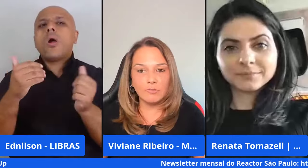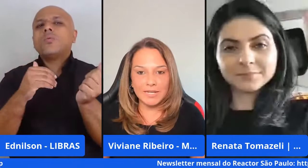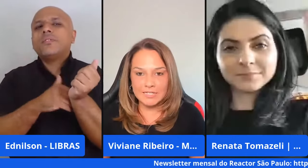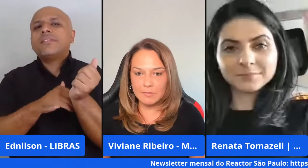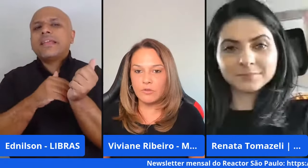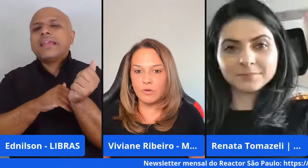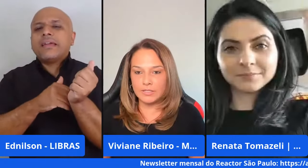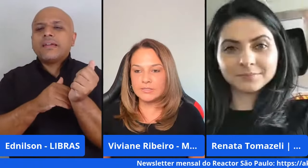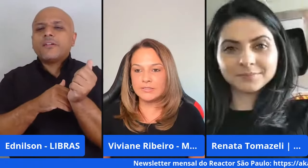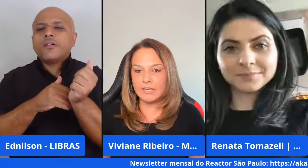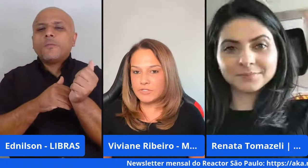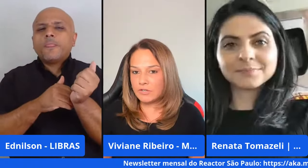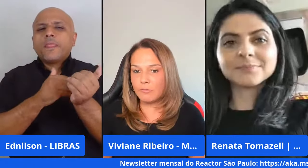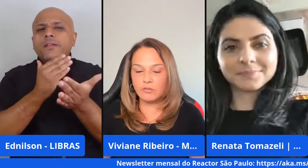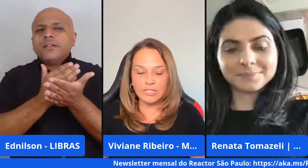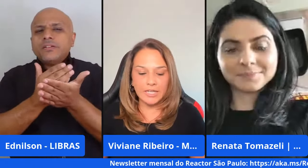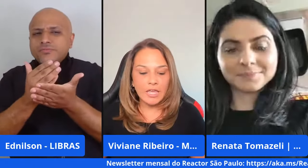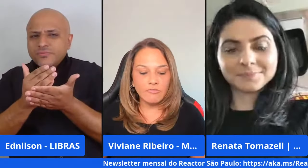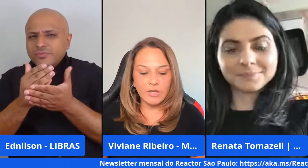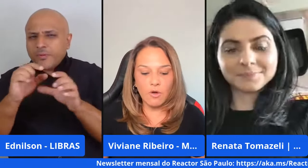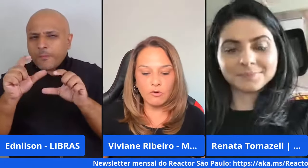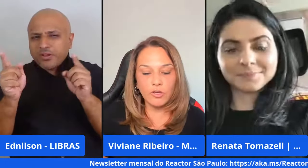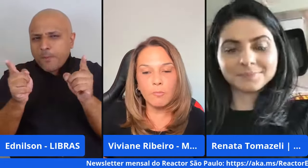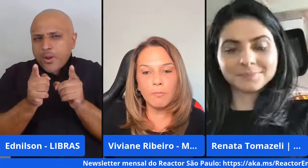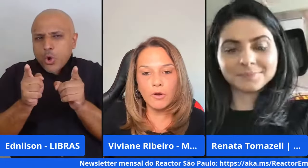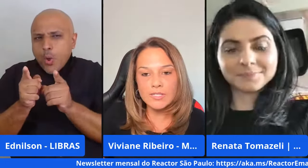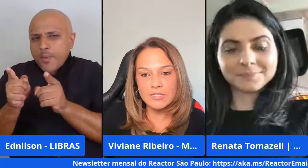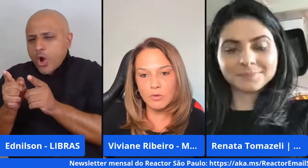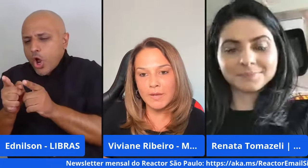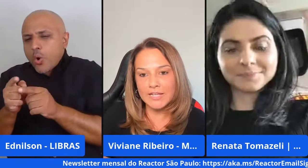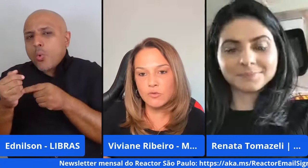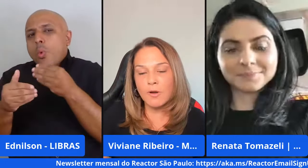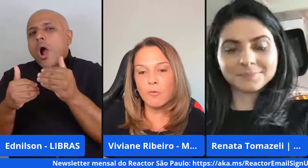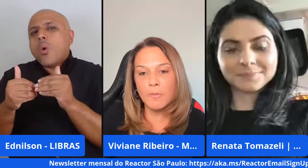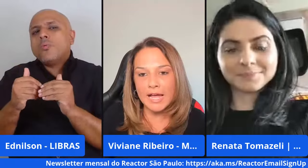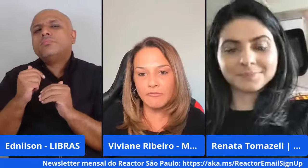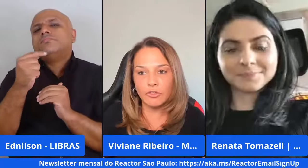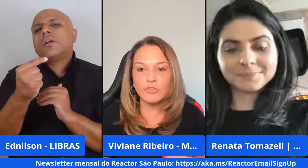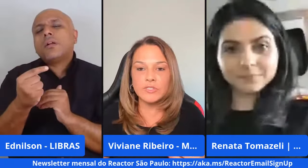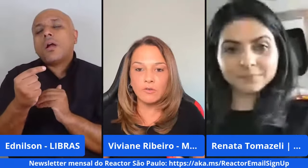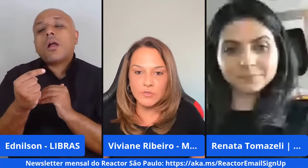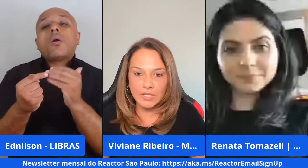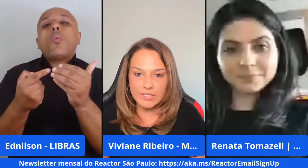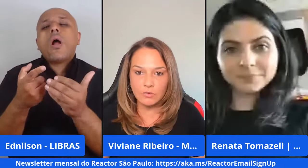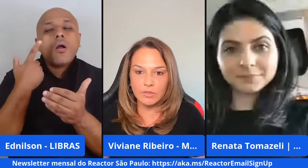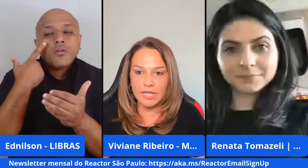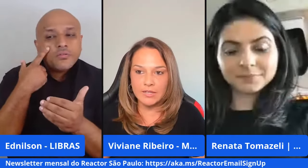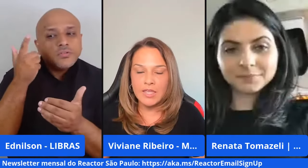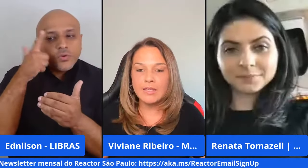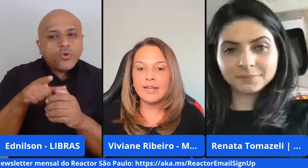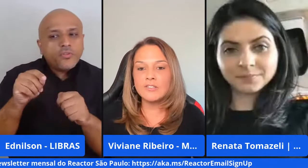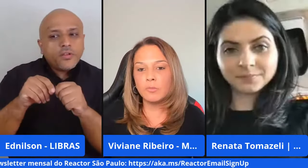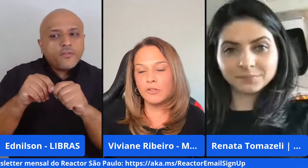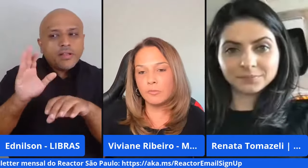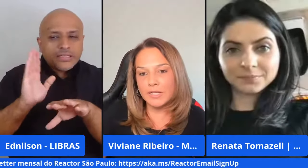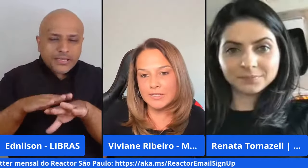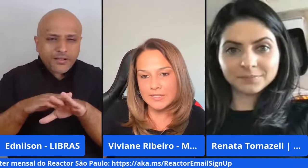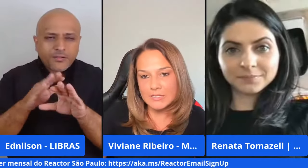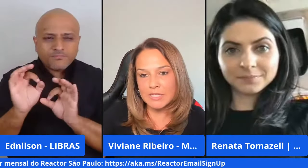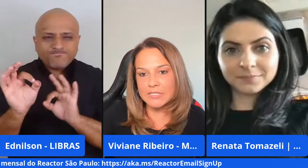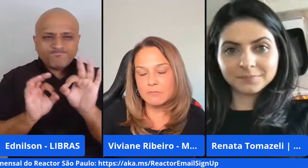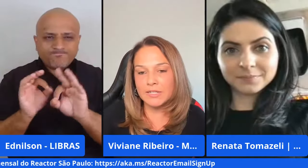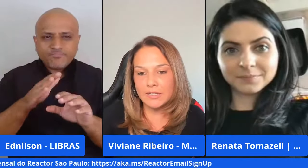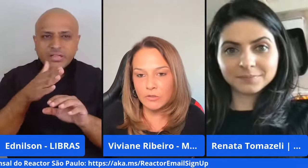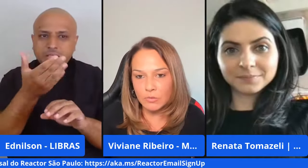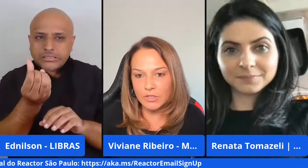divide aquilo em partes menores né você comentou ali vê qual que é o próximo passo pautável que você consegue executar traça o plano para